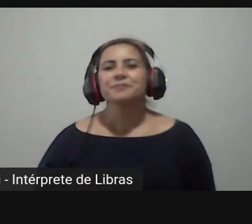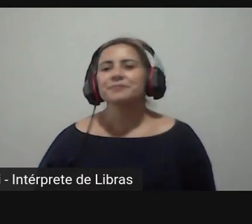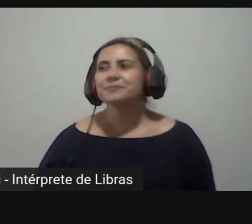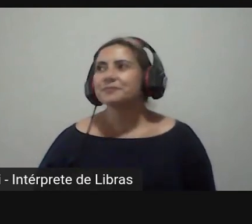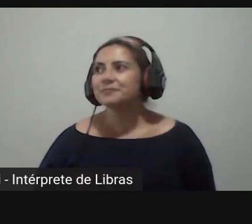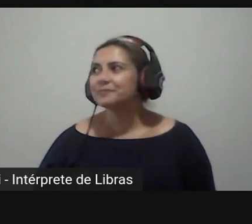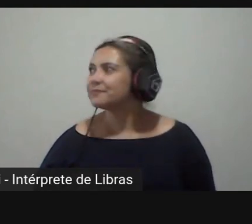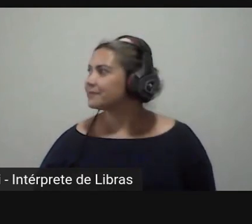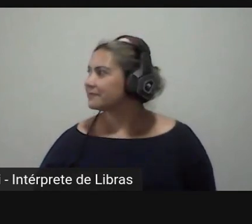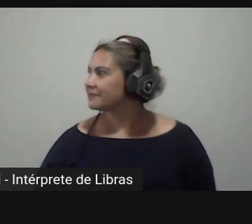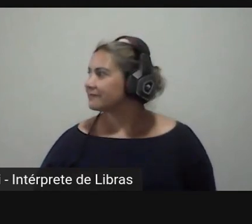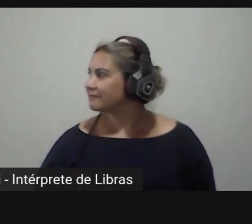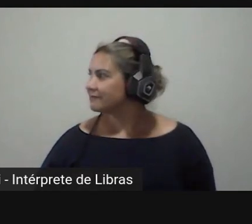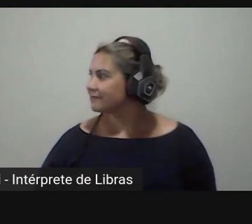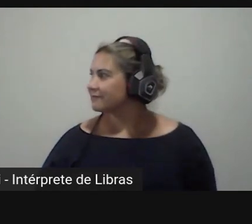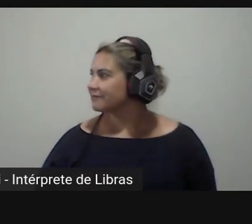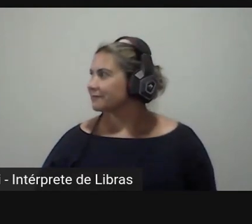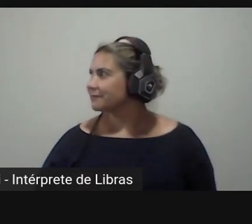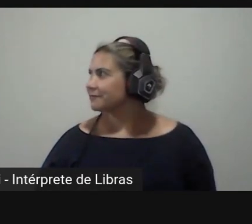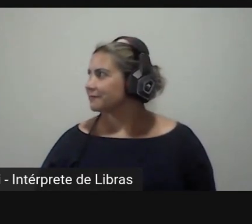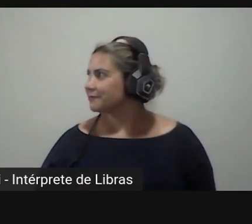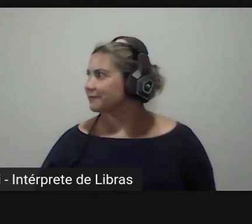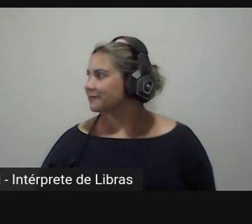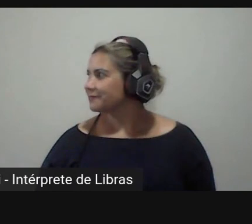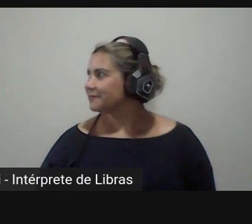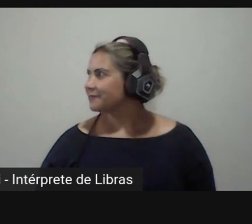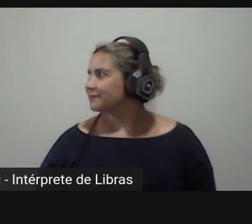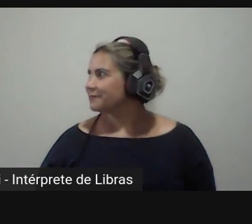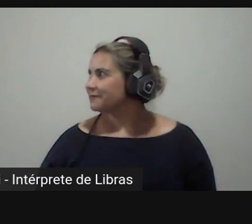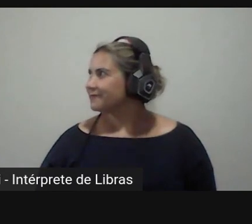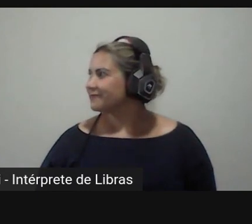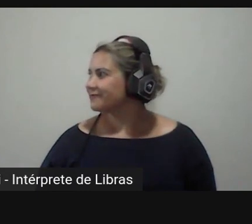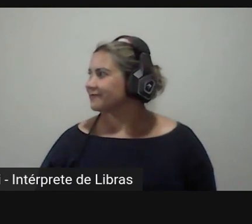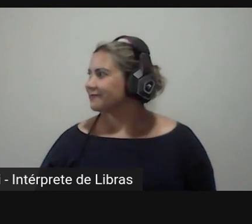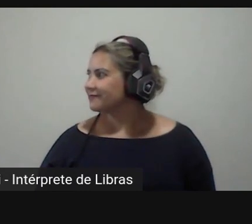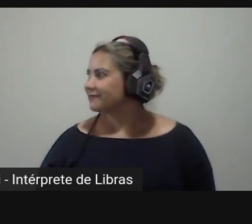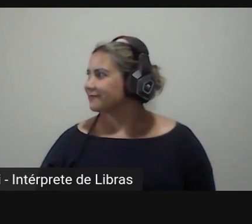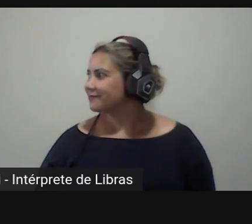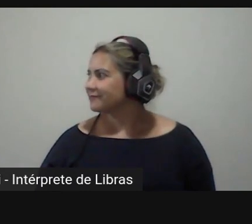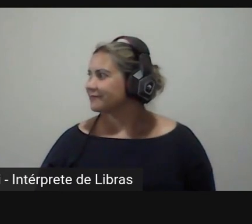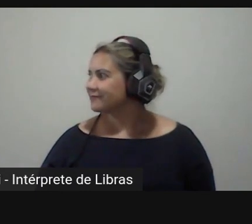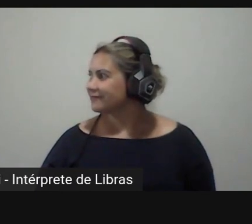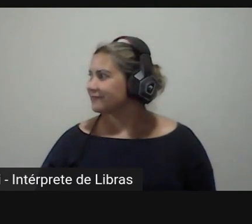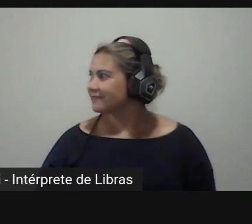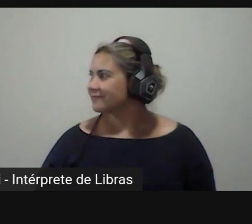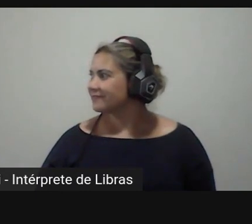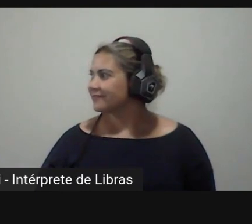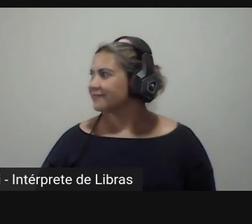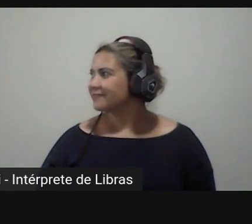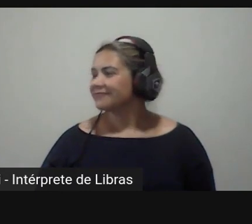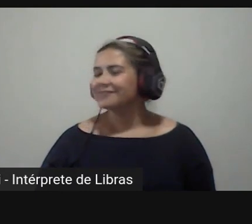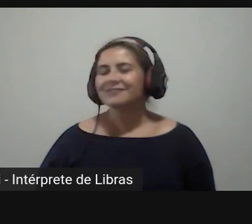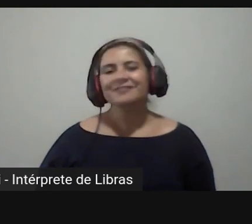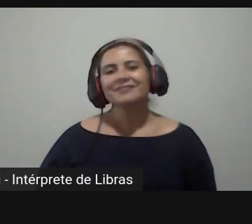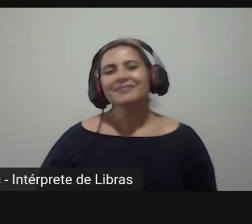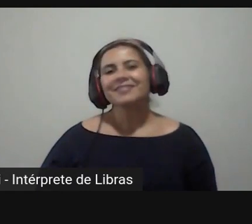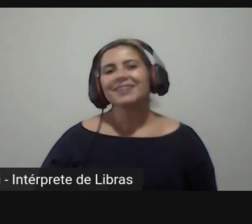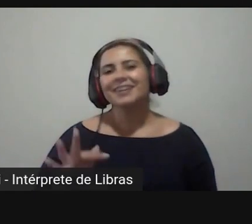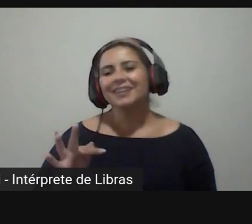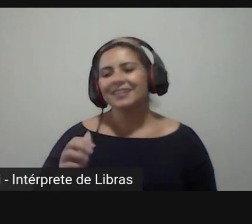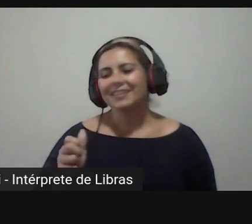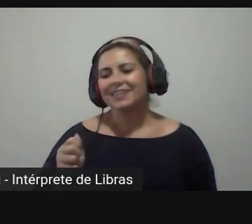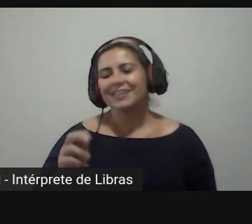legal obrigado gente obrigado com certeza obrigado Fábio meu amigo suas palavras finais